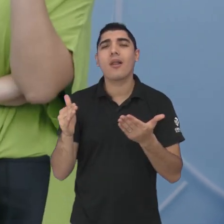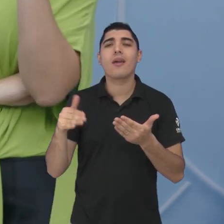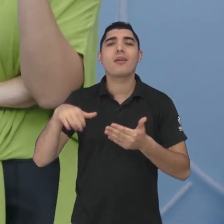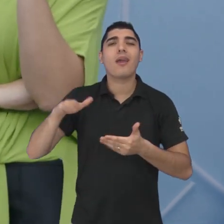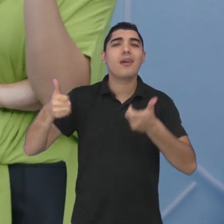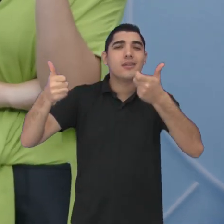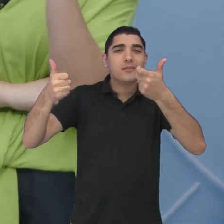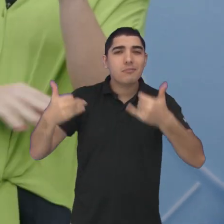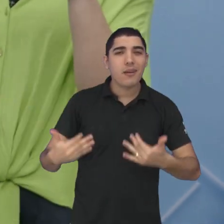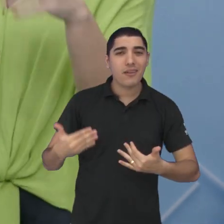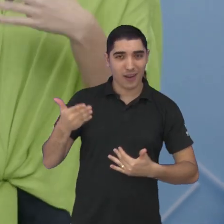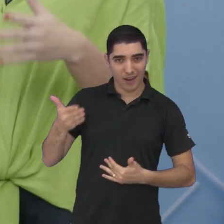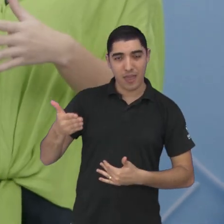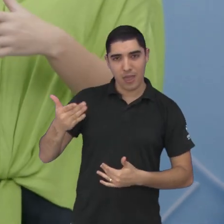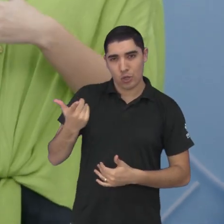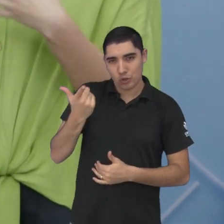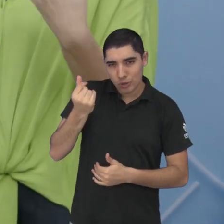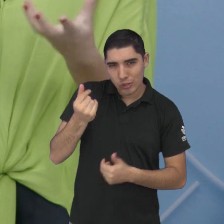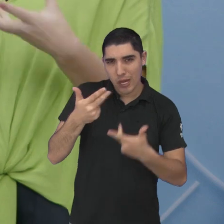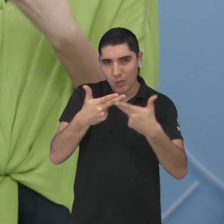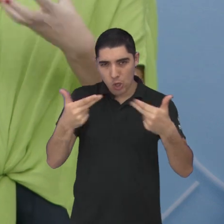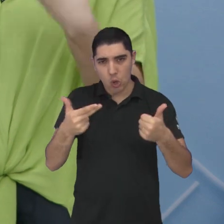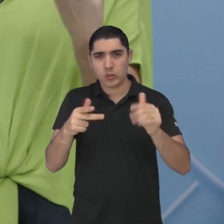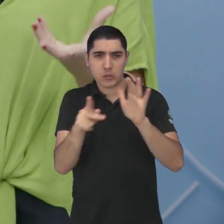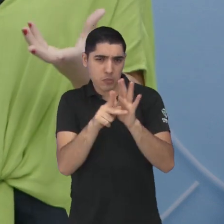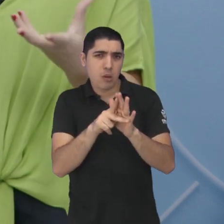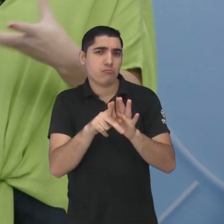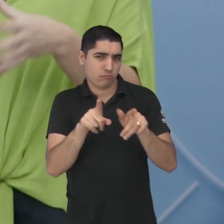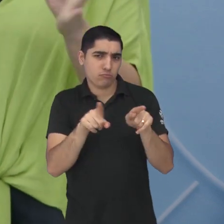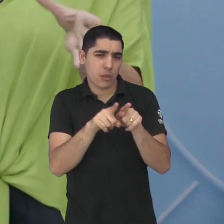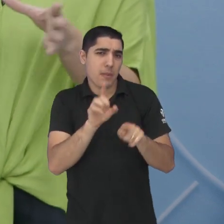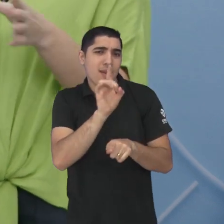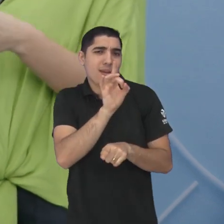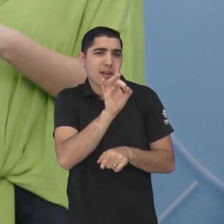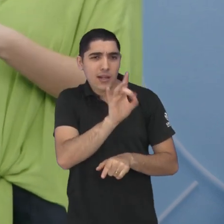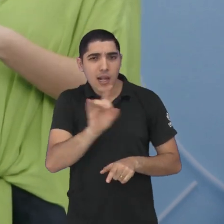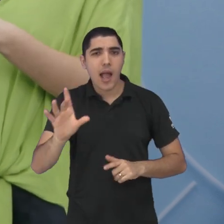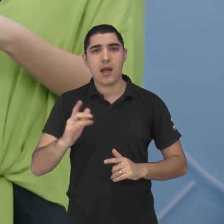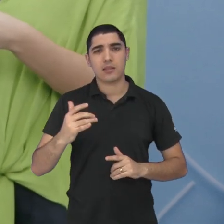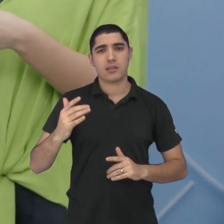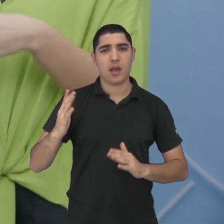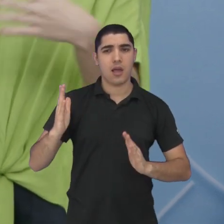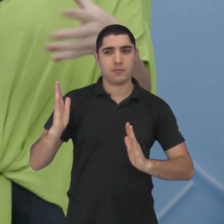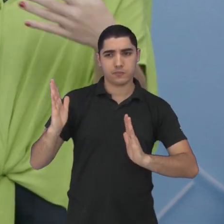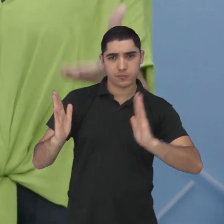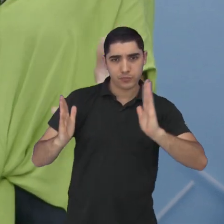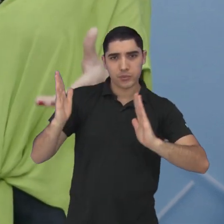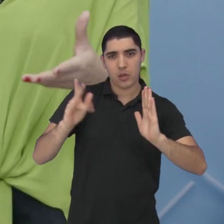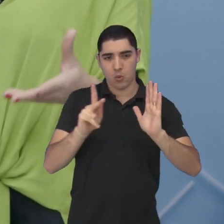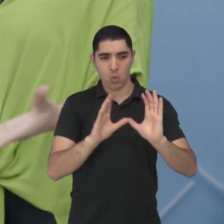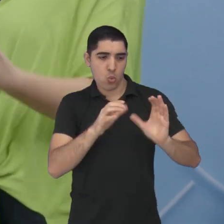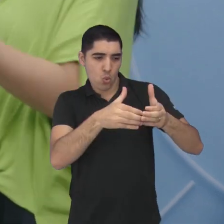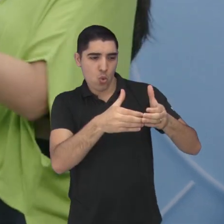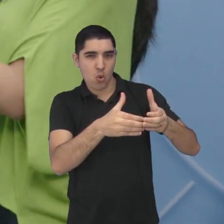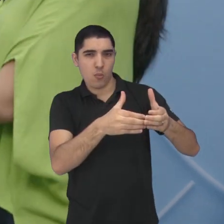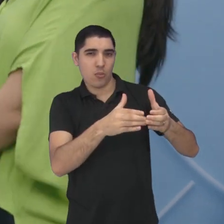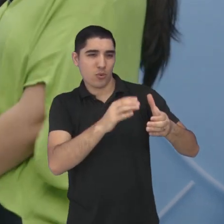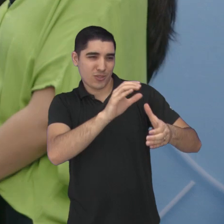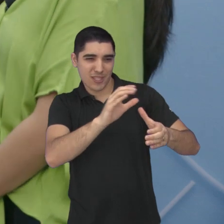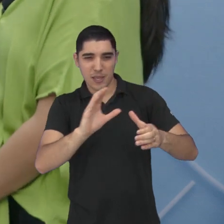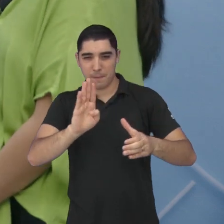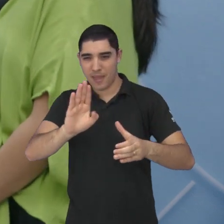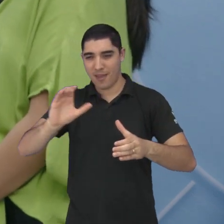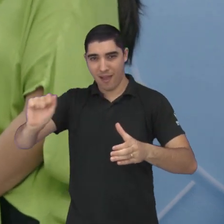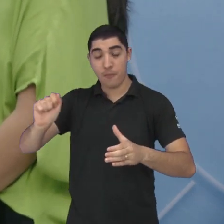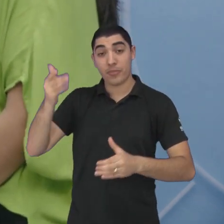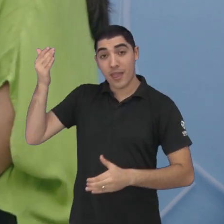mais detalhes para a gente, incluindo os valores médios, por cada faixa, cada classe social, é a repórter